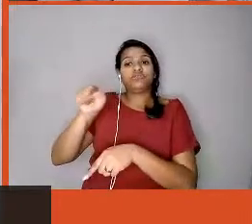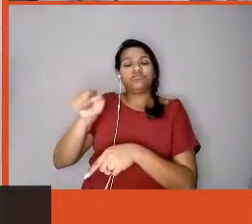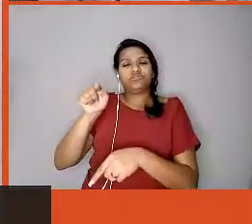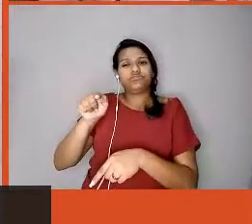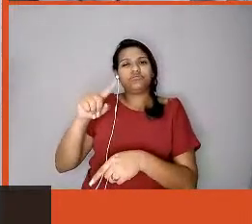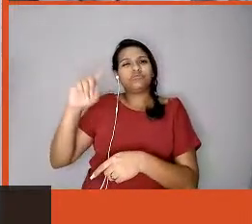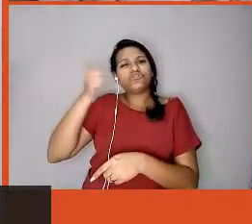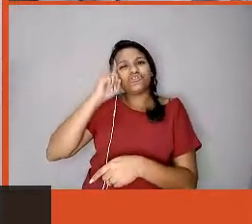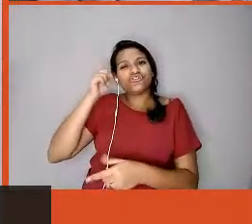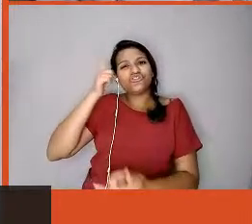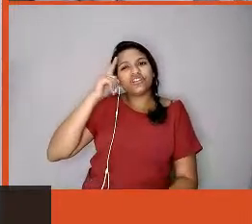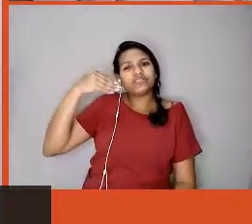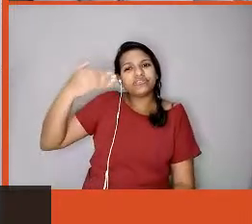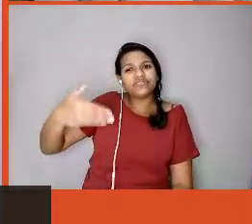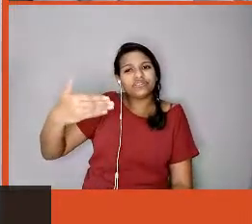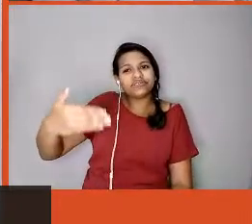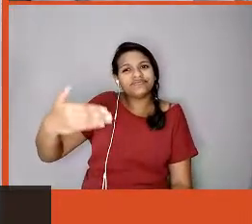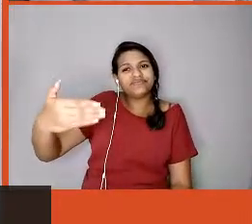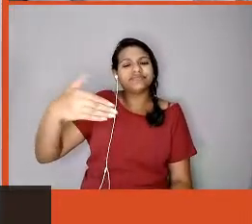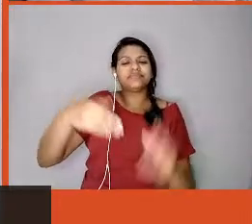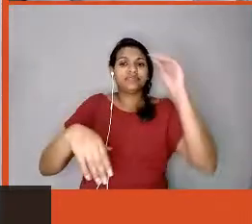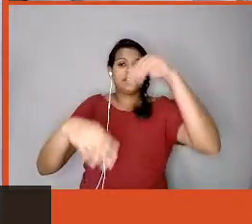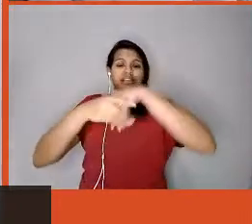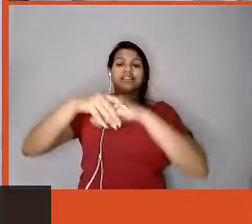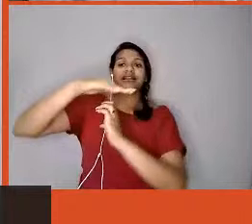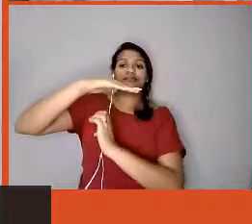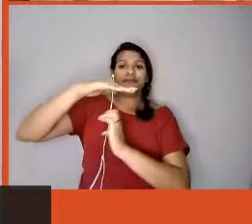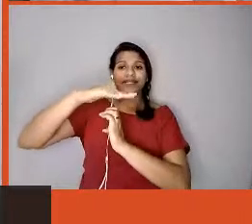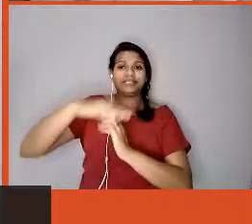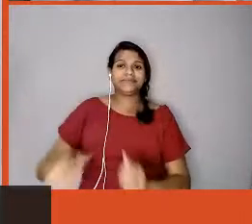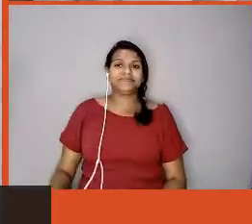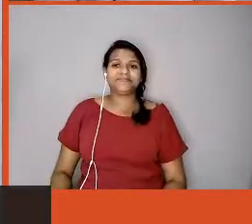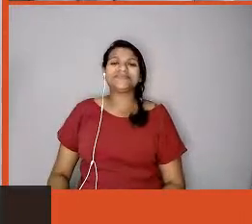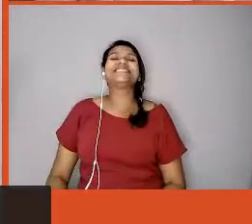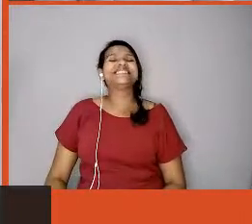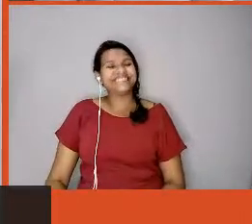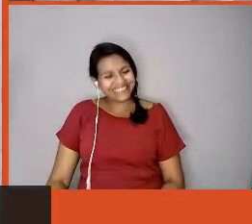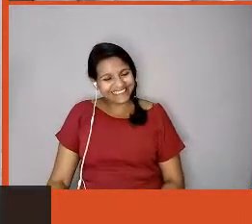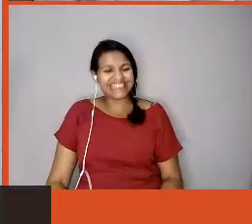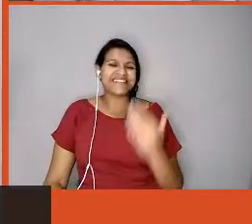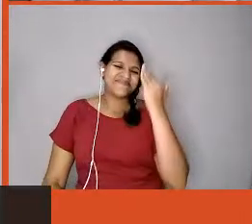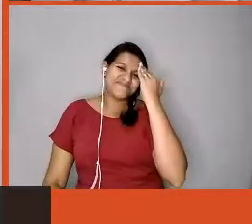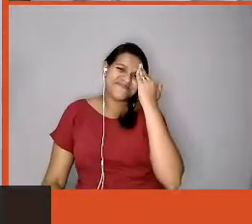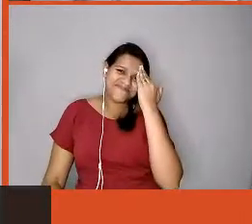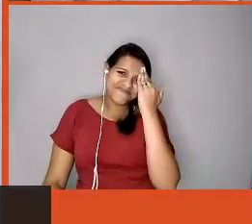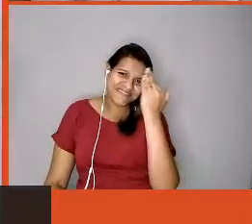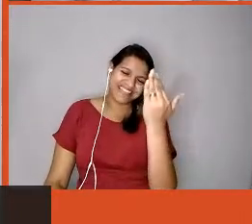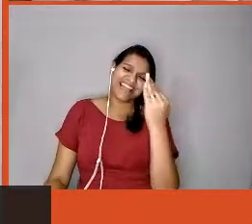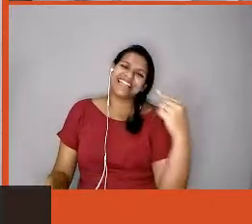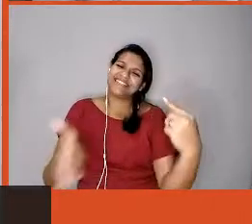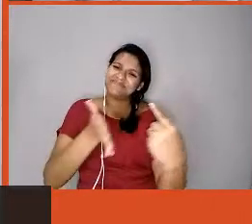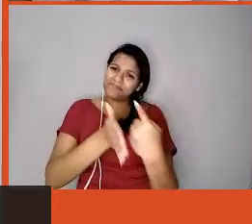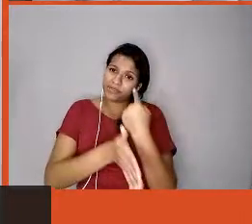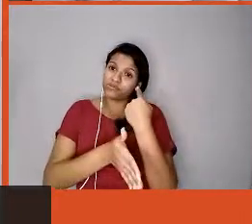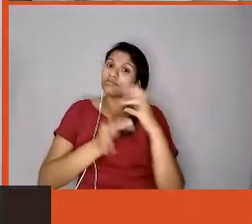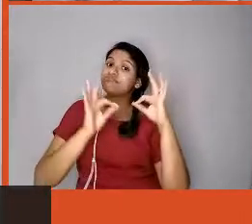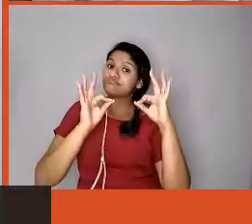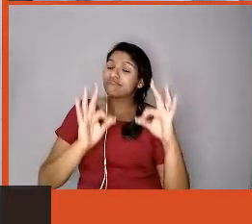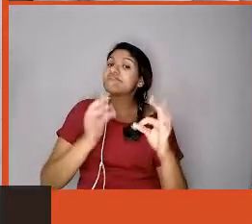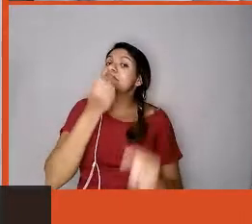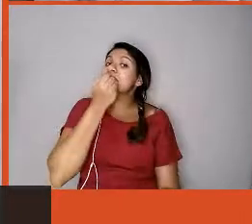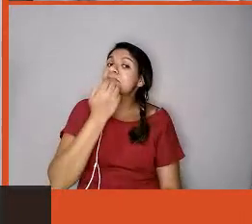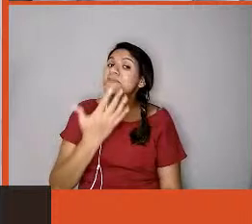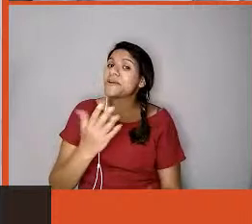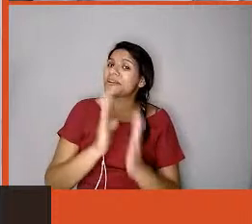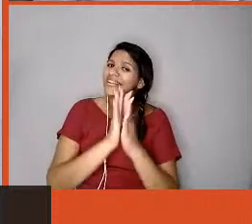Muito obrigada, Agne, também, que bom que você compartilhou o link, manda depois o link também mesmo que esteja gravado,